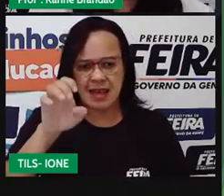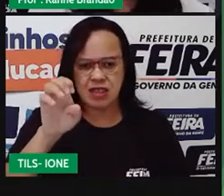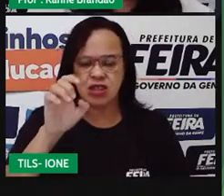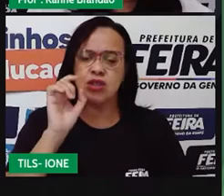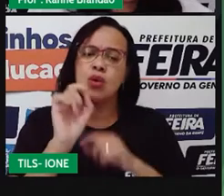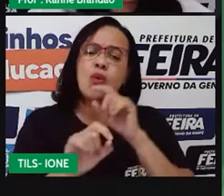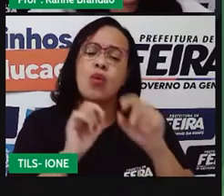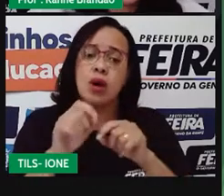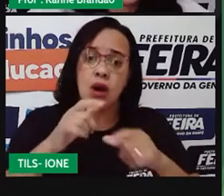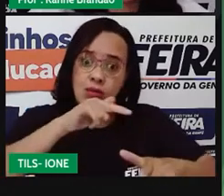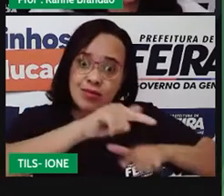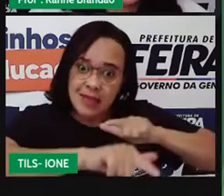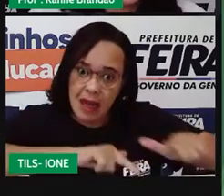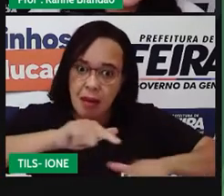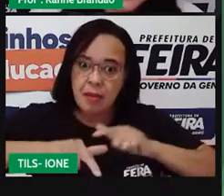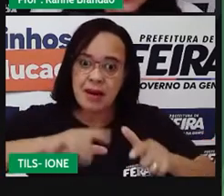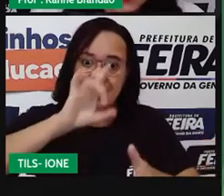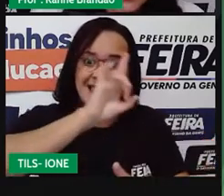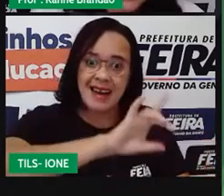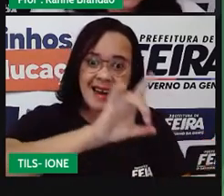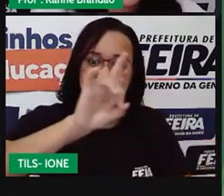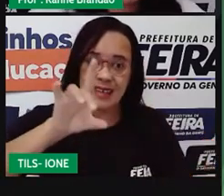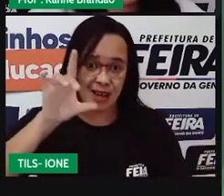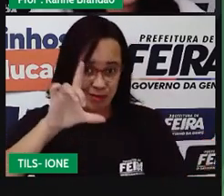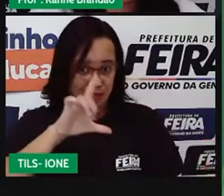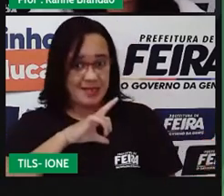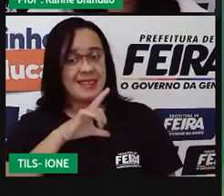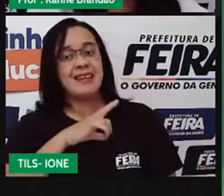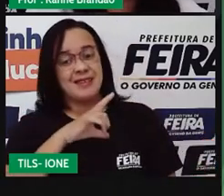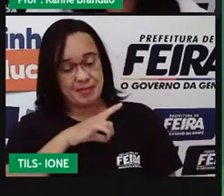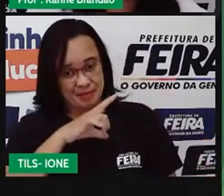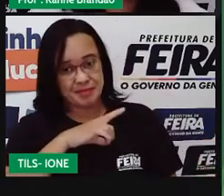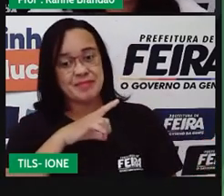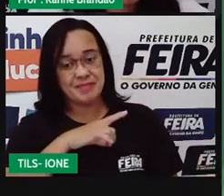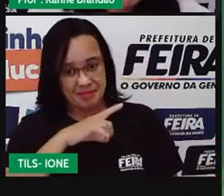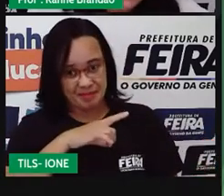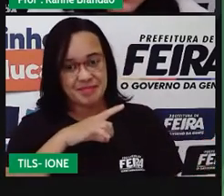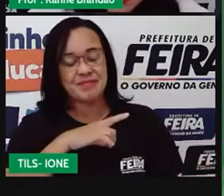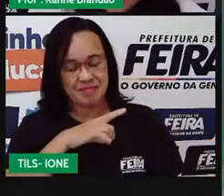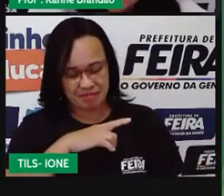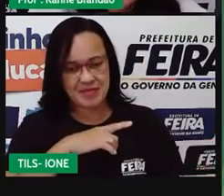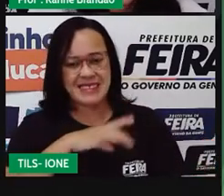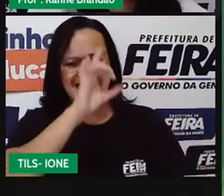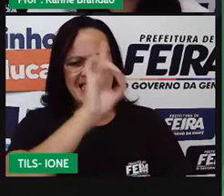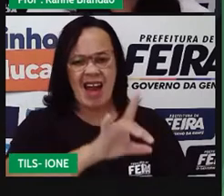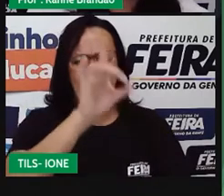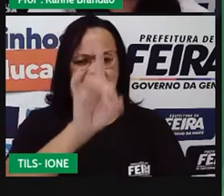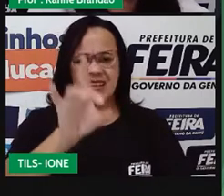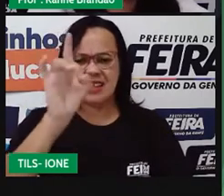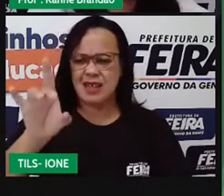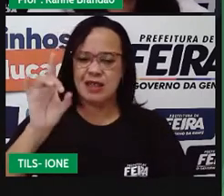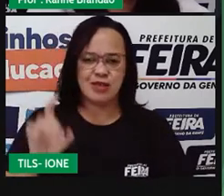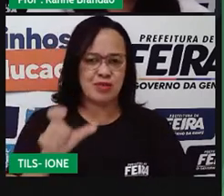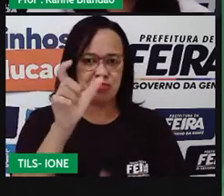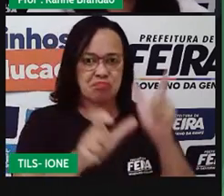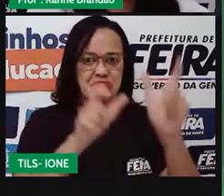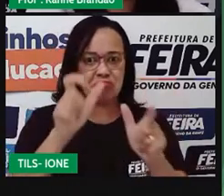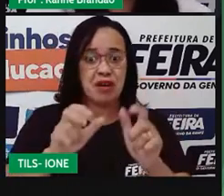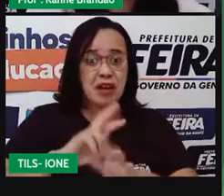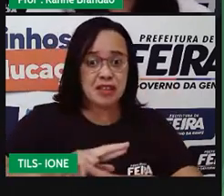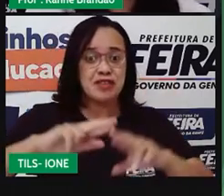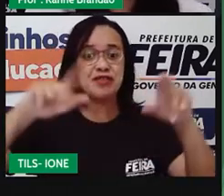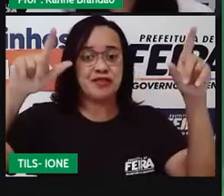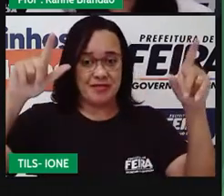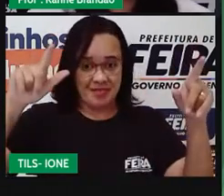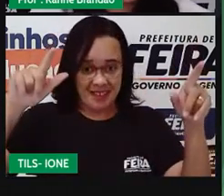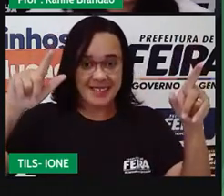um dos organismos que estão ali envolvidos, eles vão ter uma função diferente. Pra quê?